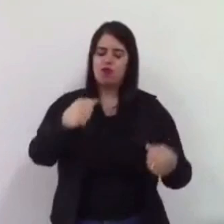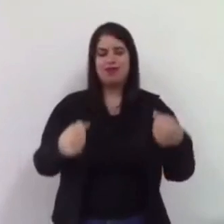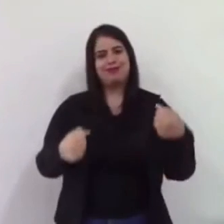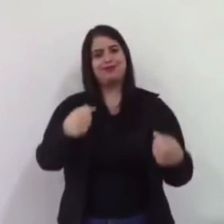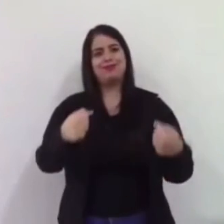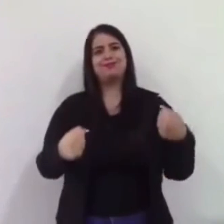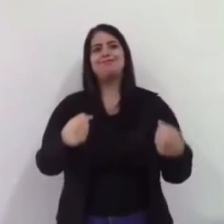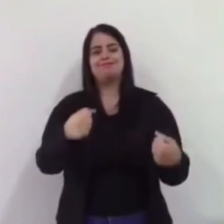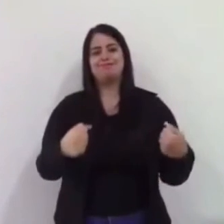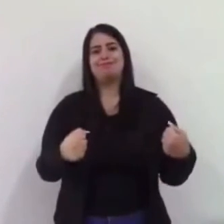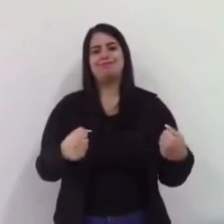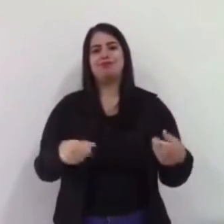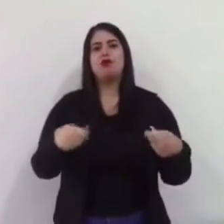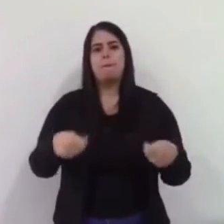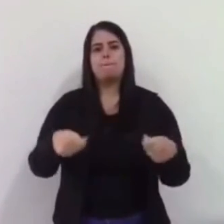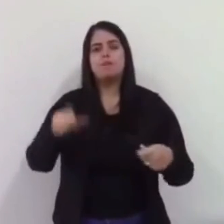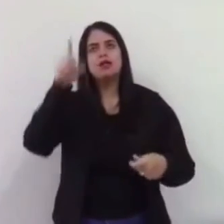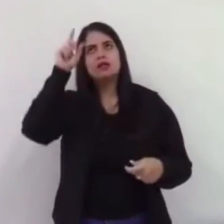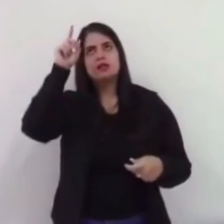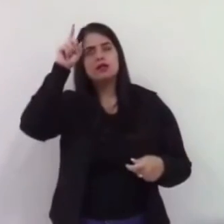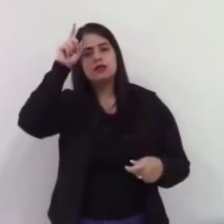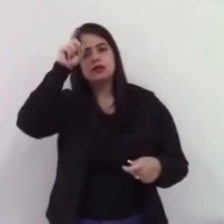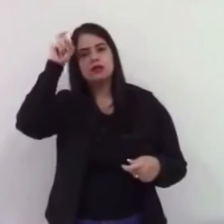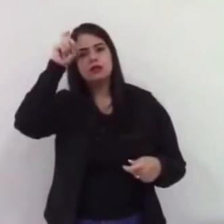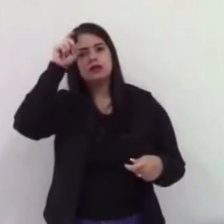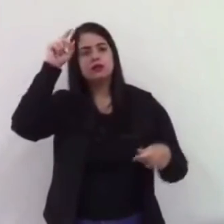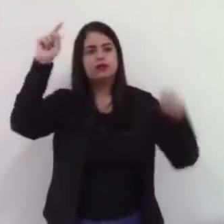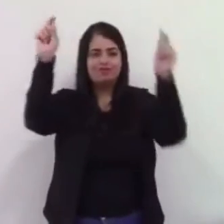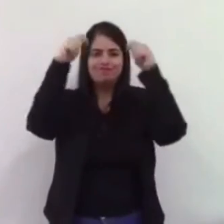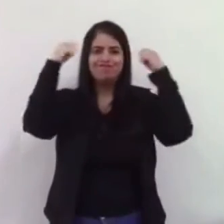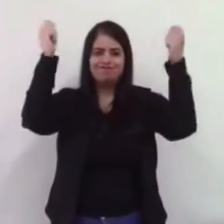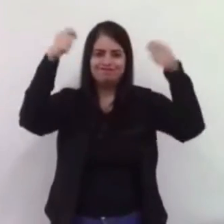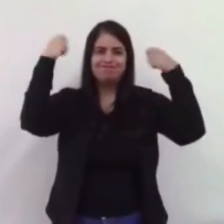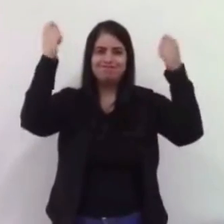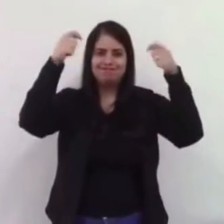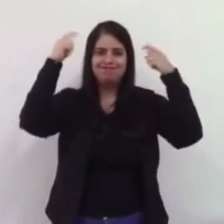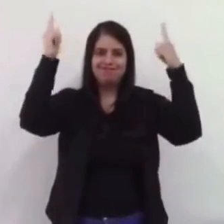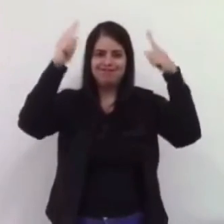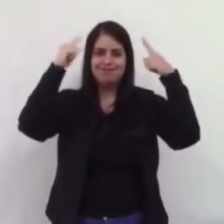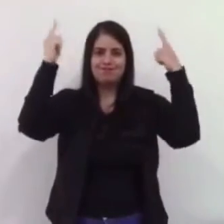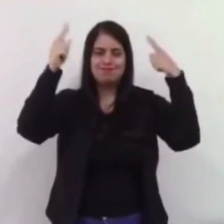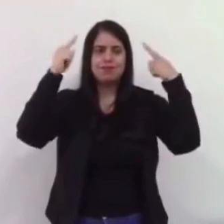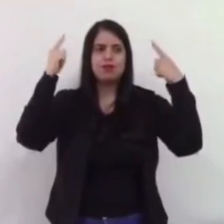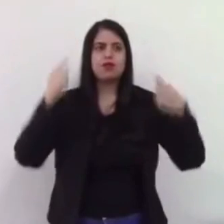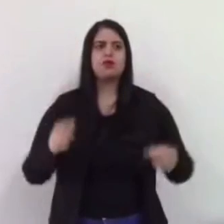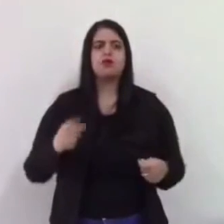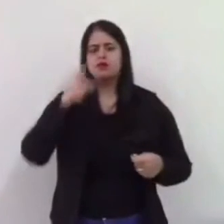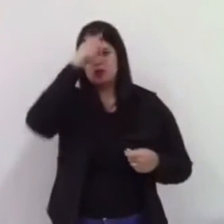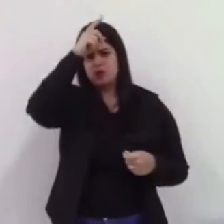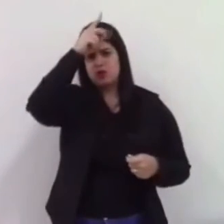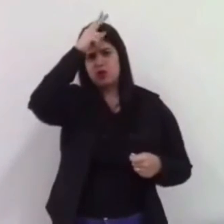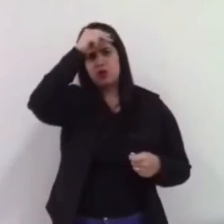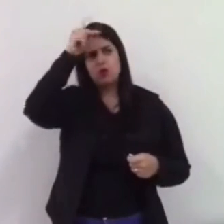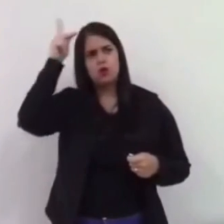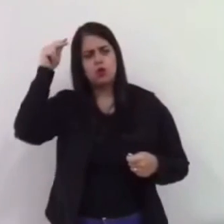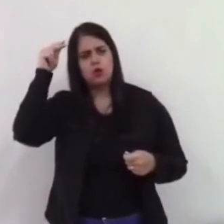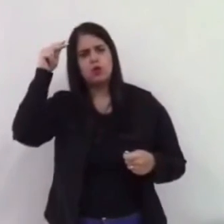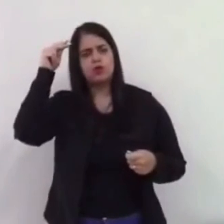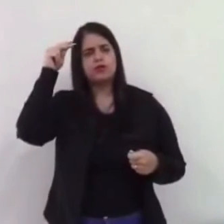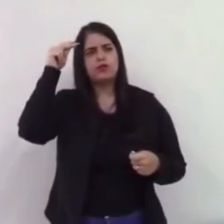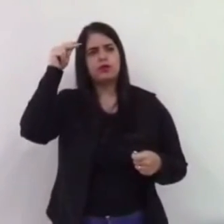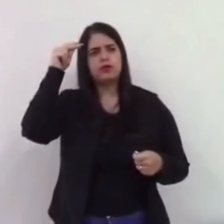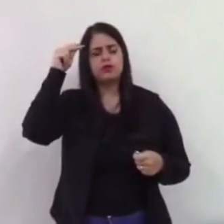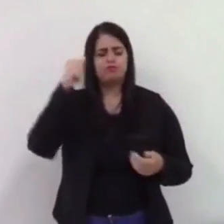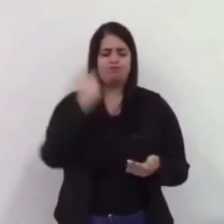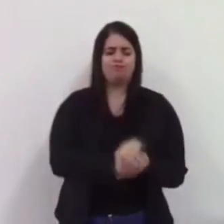do hospital, como todo mundo sabe, um cara que tem um coração bom, e aliás, todo o prefeito também tem, que vive na igreja, e a gente está aqui para